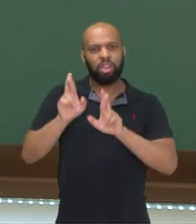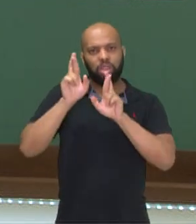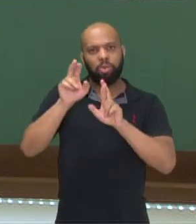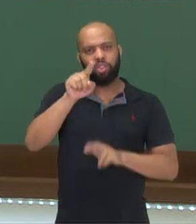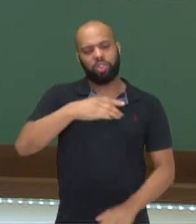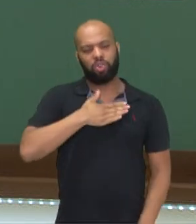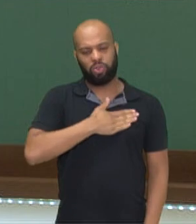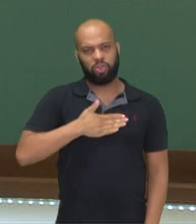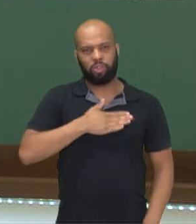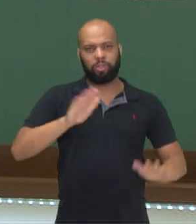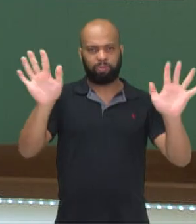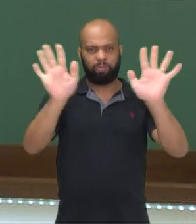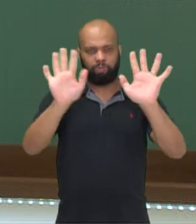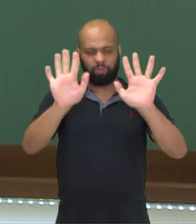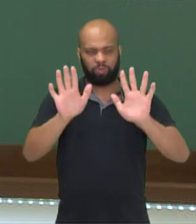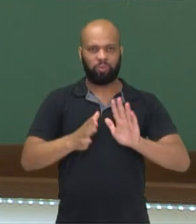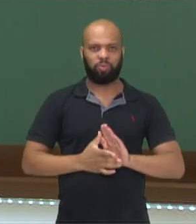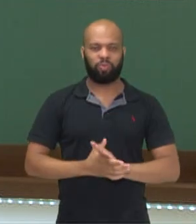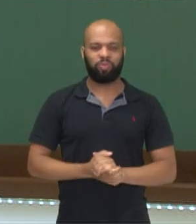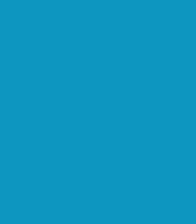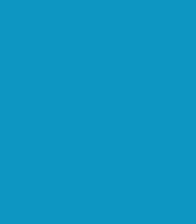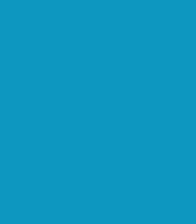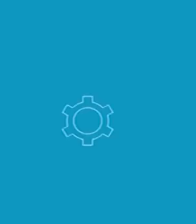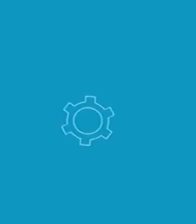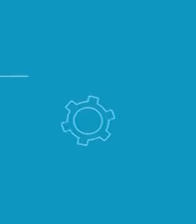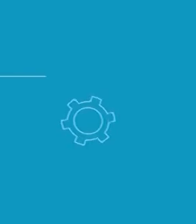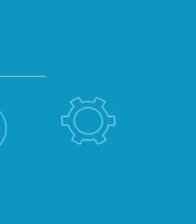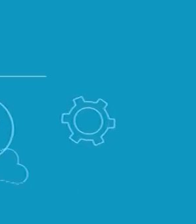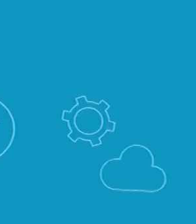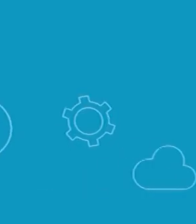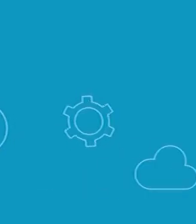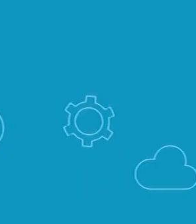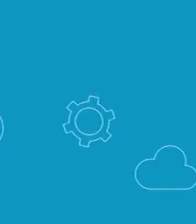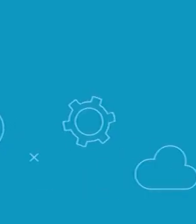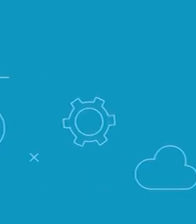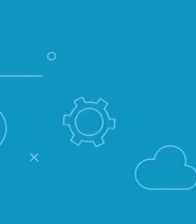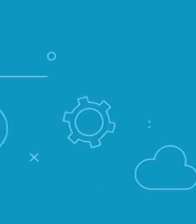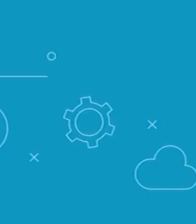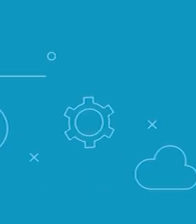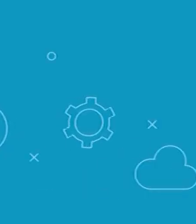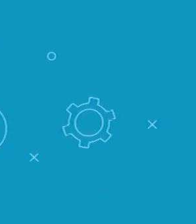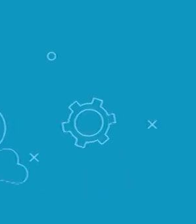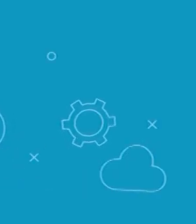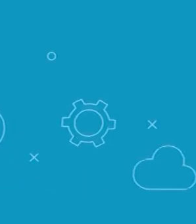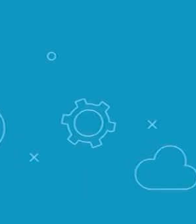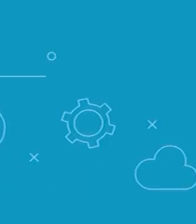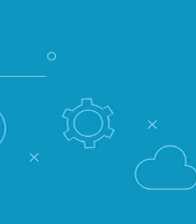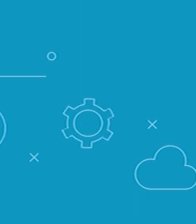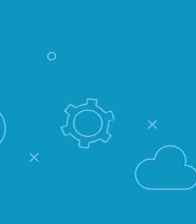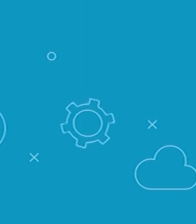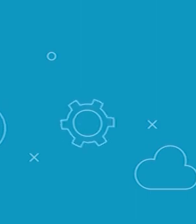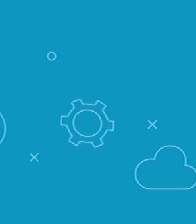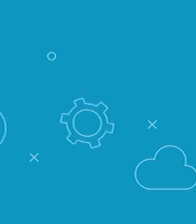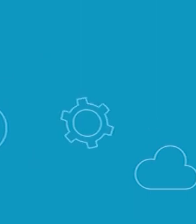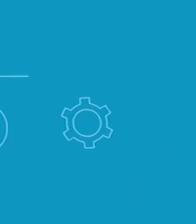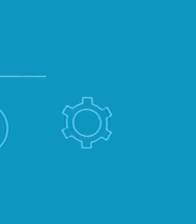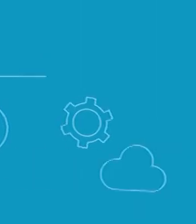tenham gostado. E até breve. E aí E aí